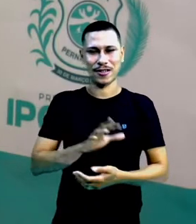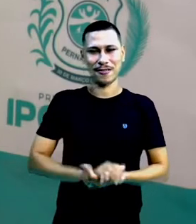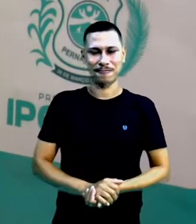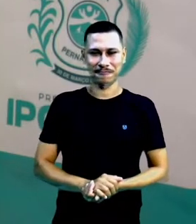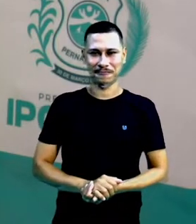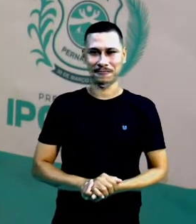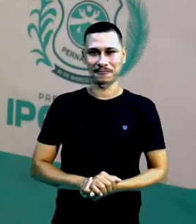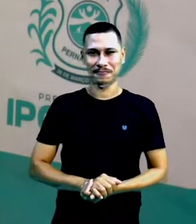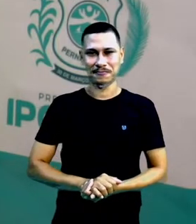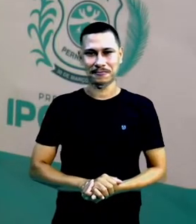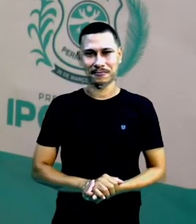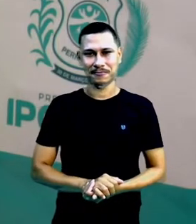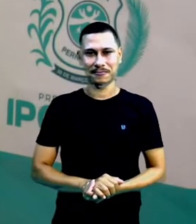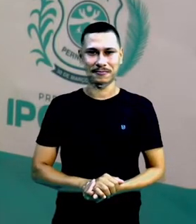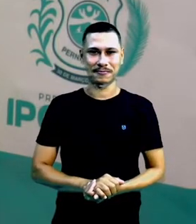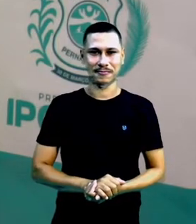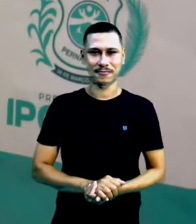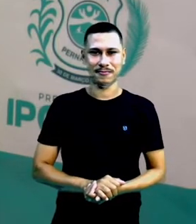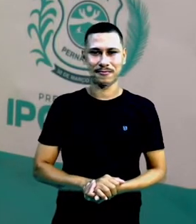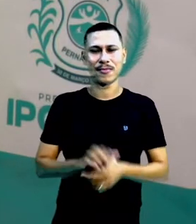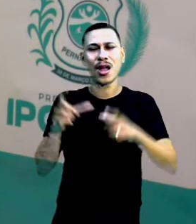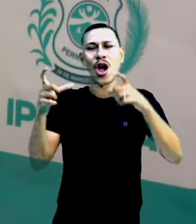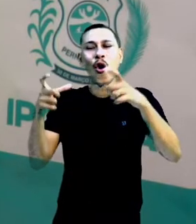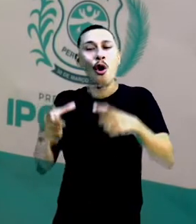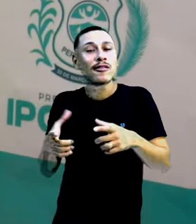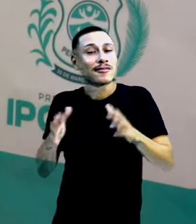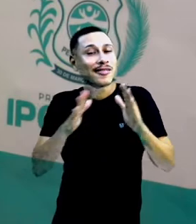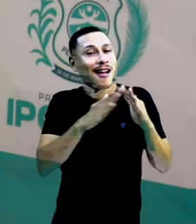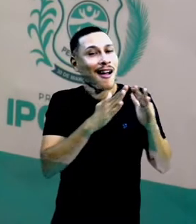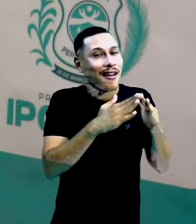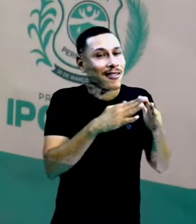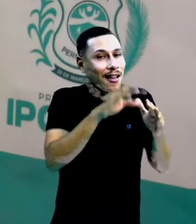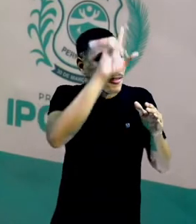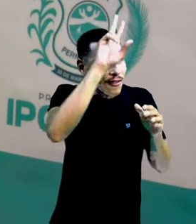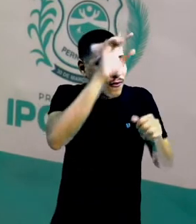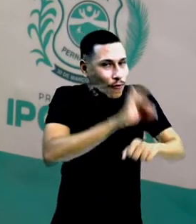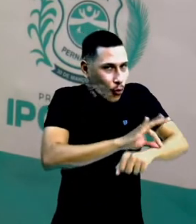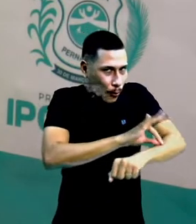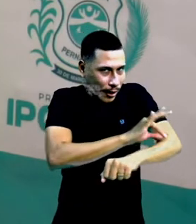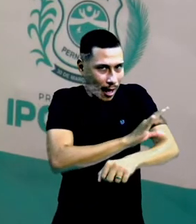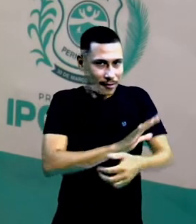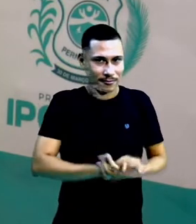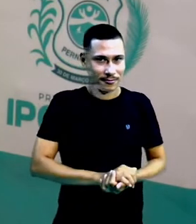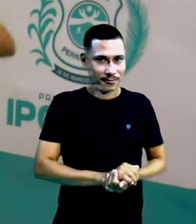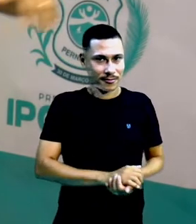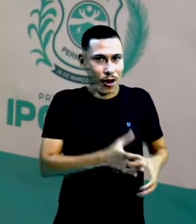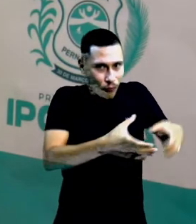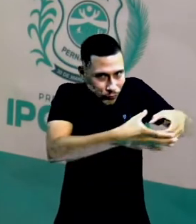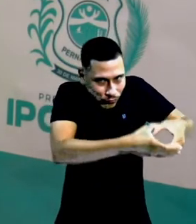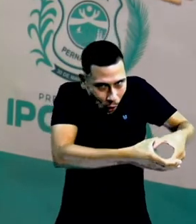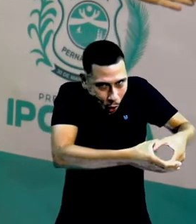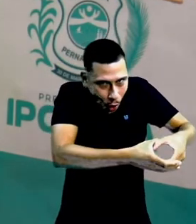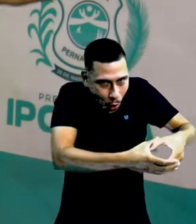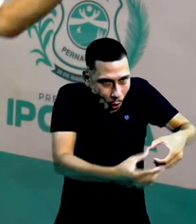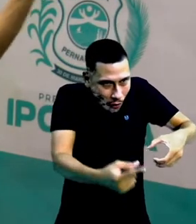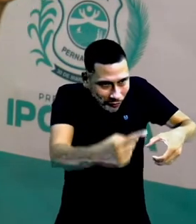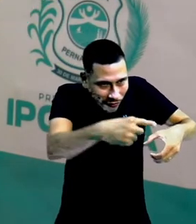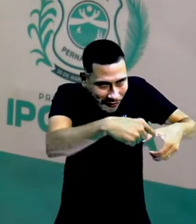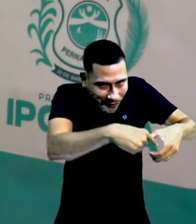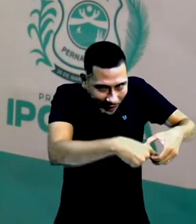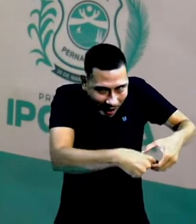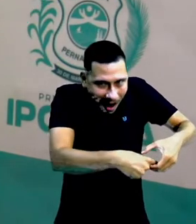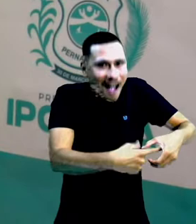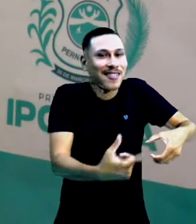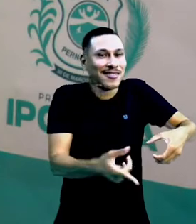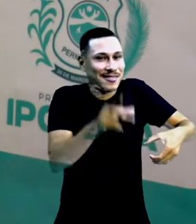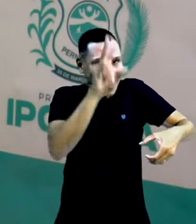saber... Será que é a casa? Será que é um sítio assim bem grande? Que os sítios